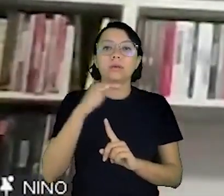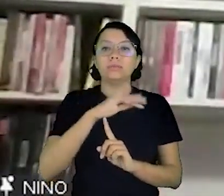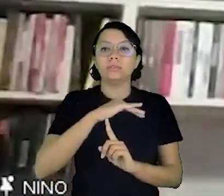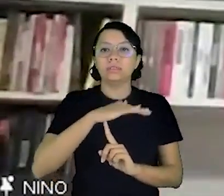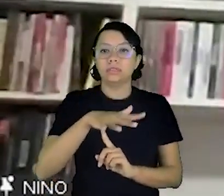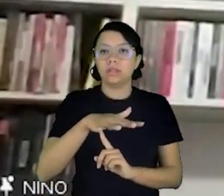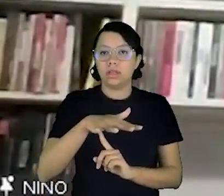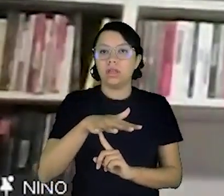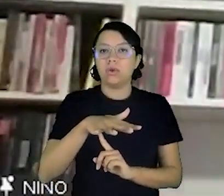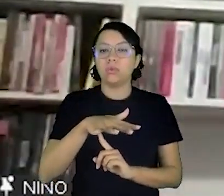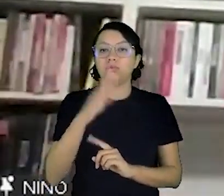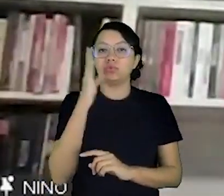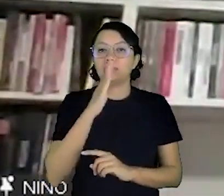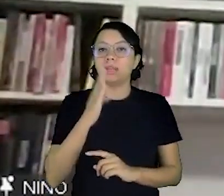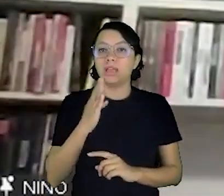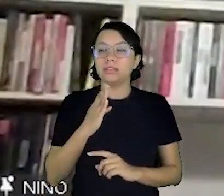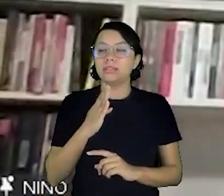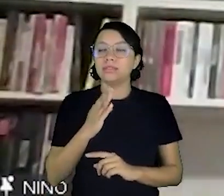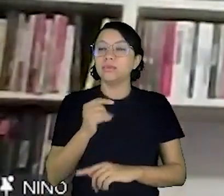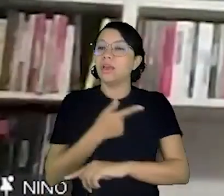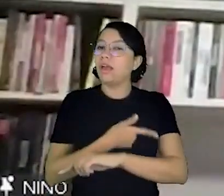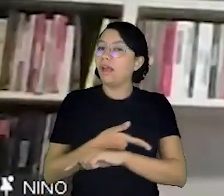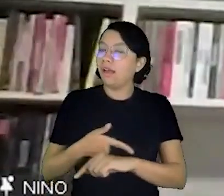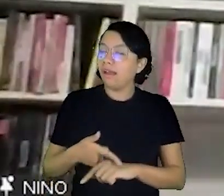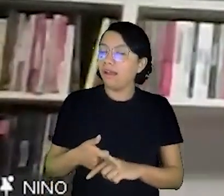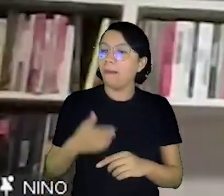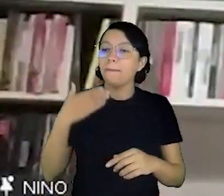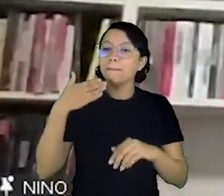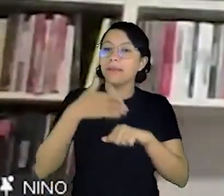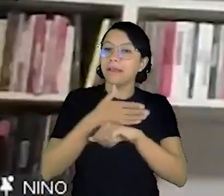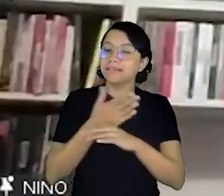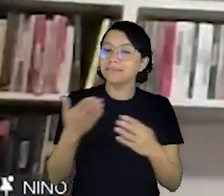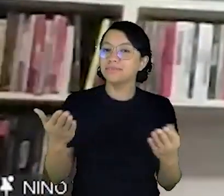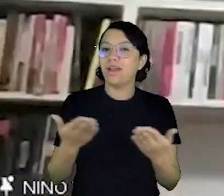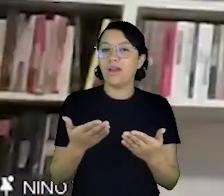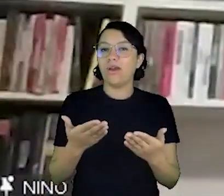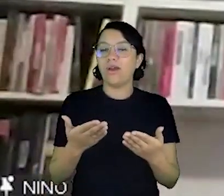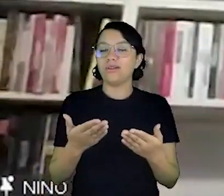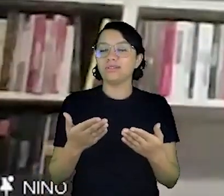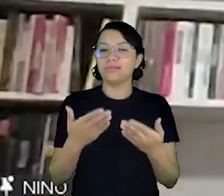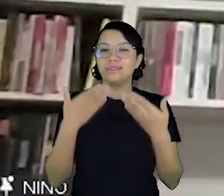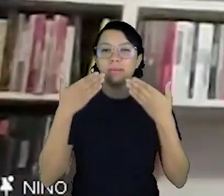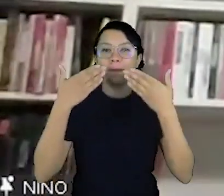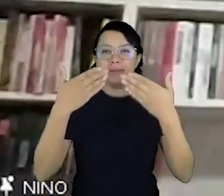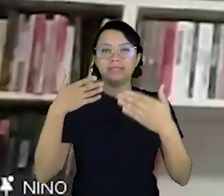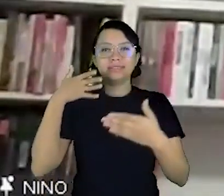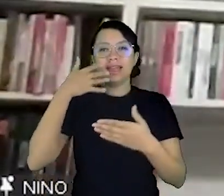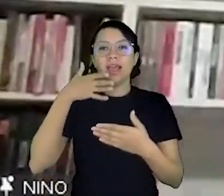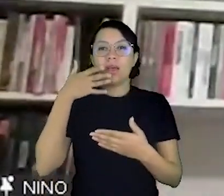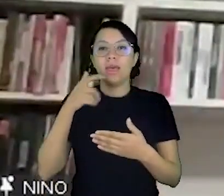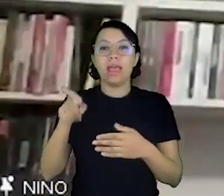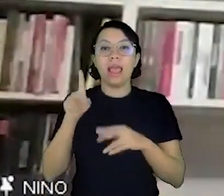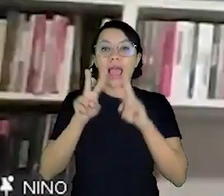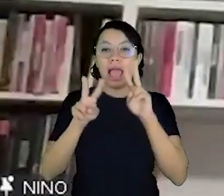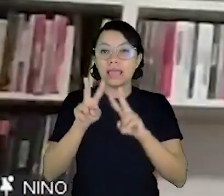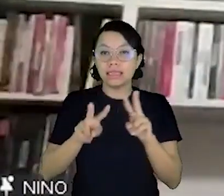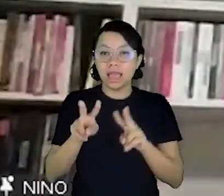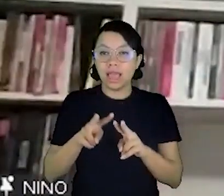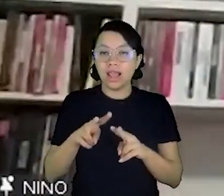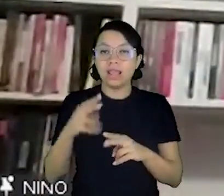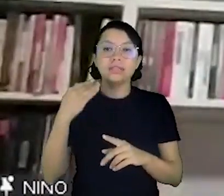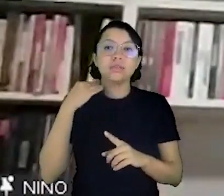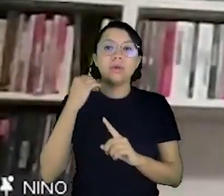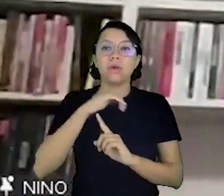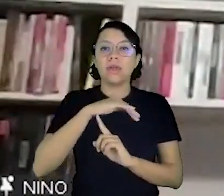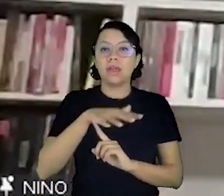e, gentilmente, participa hoje aqui para nos brindar com a palestra. Ele é analista do Banco